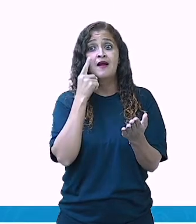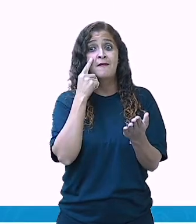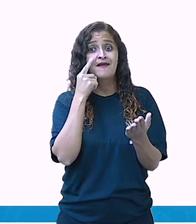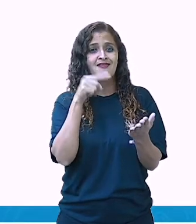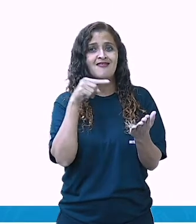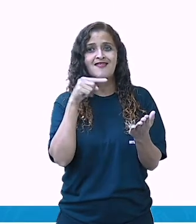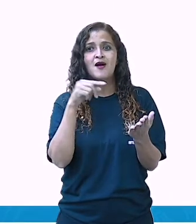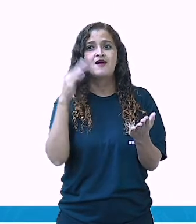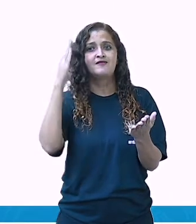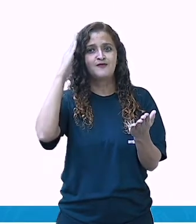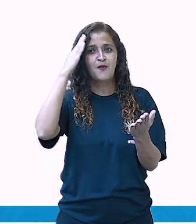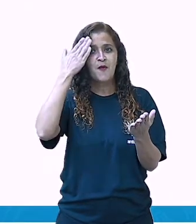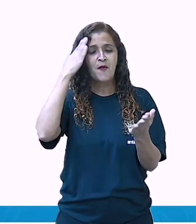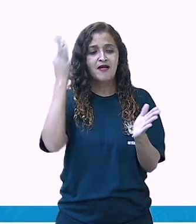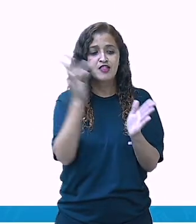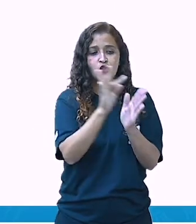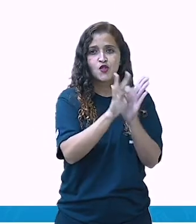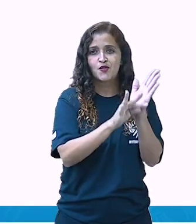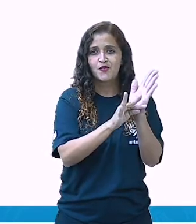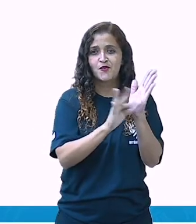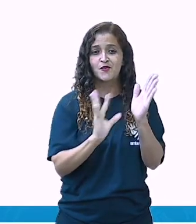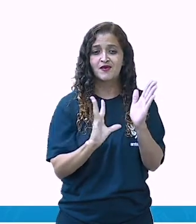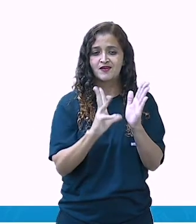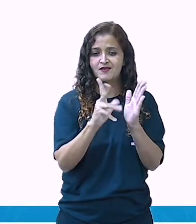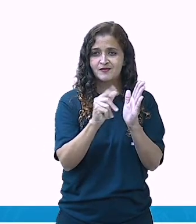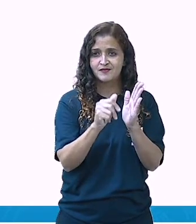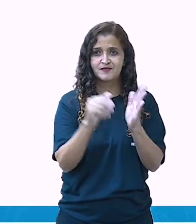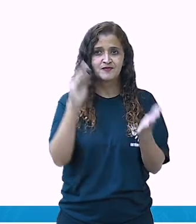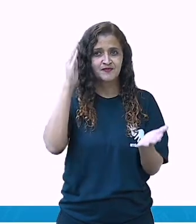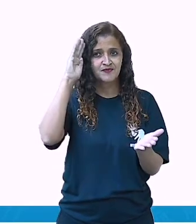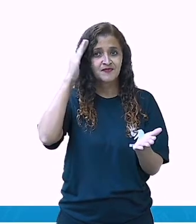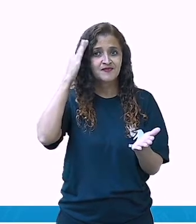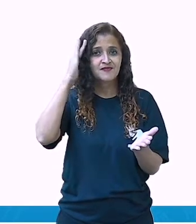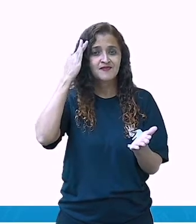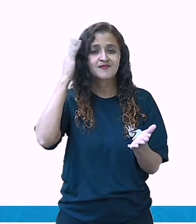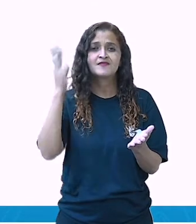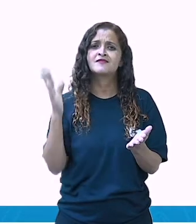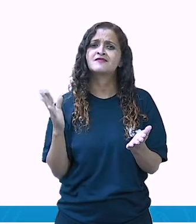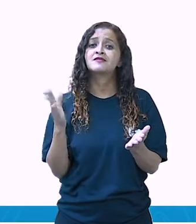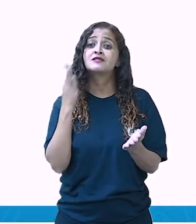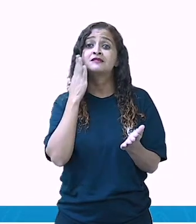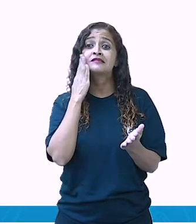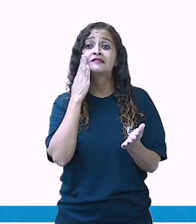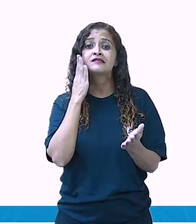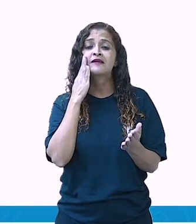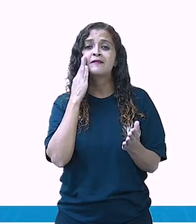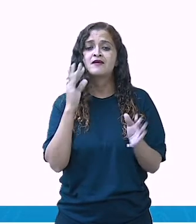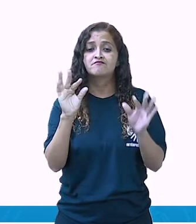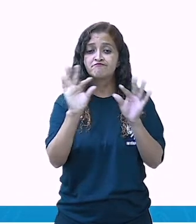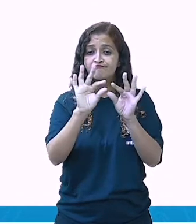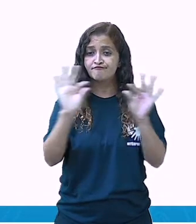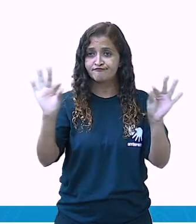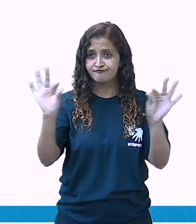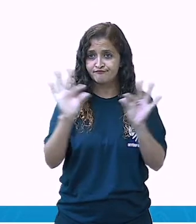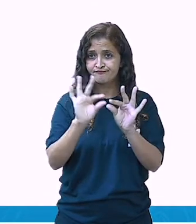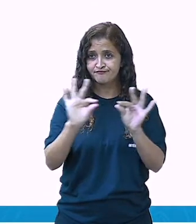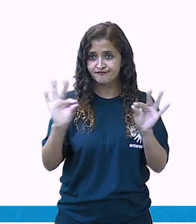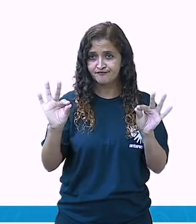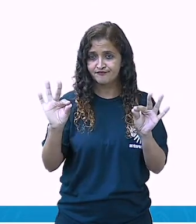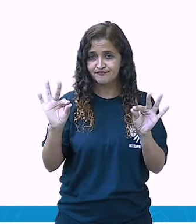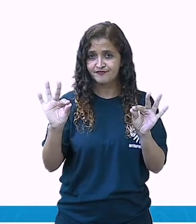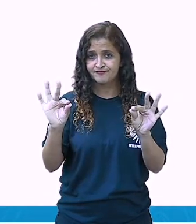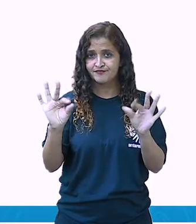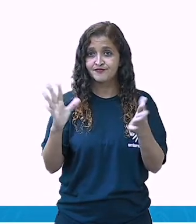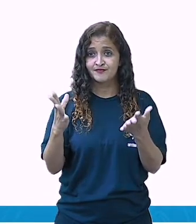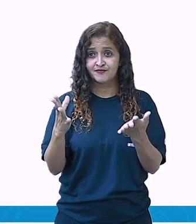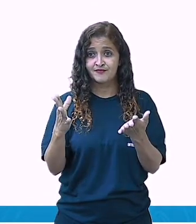interpretação do texto. Com o texto inteiro. E também para poder a gente saber a questão de estrofes, né? E contar